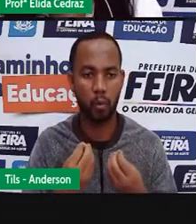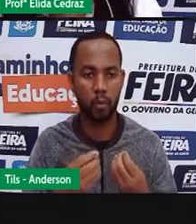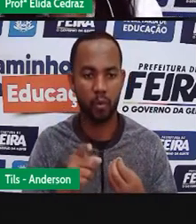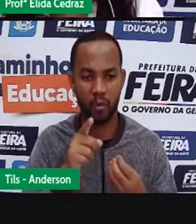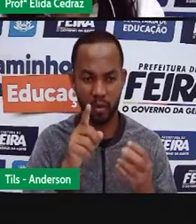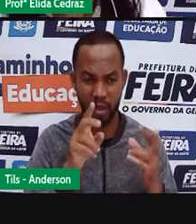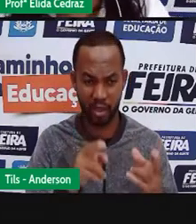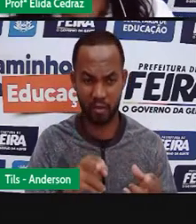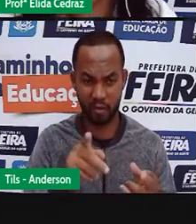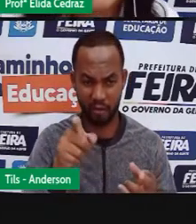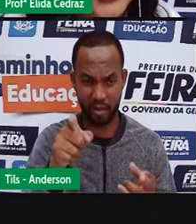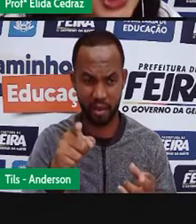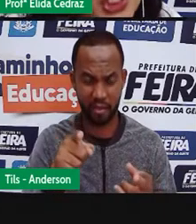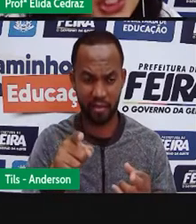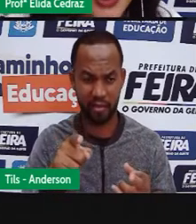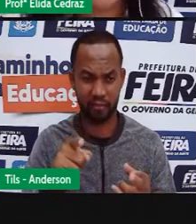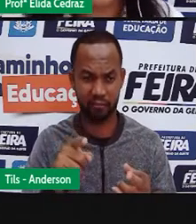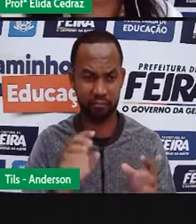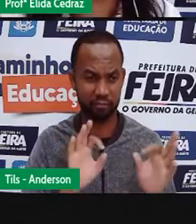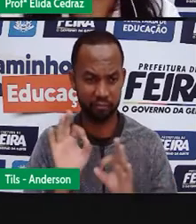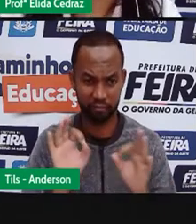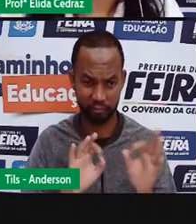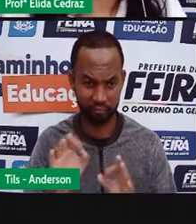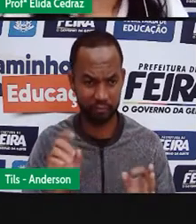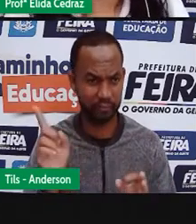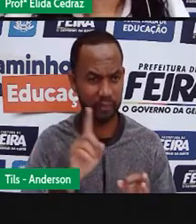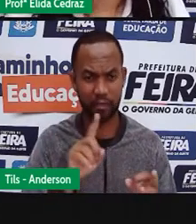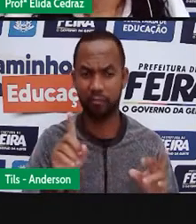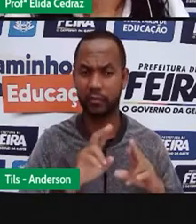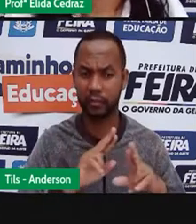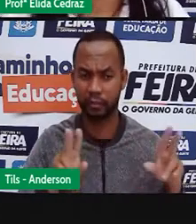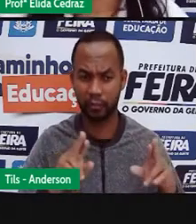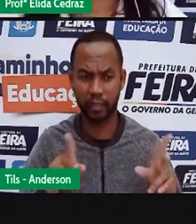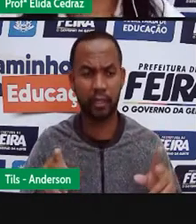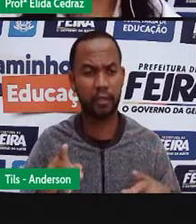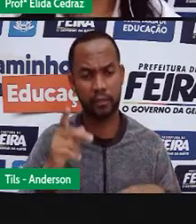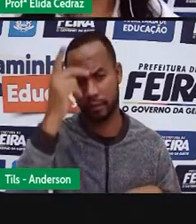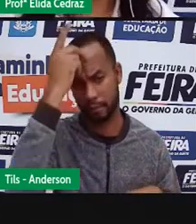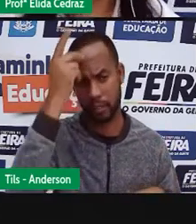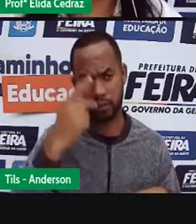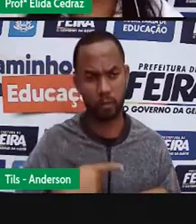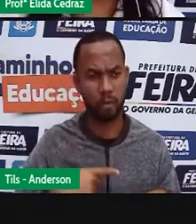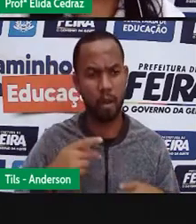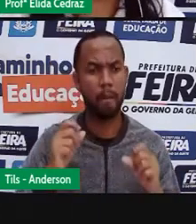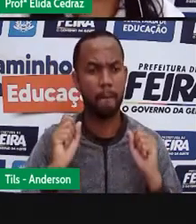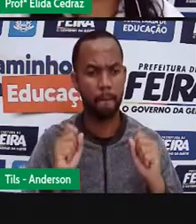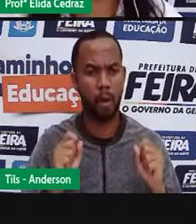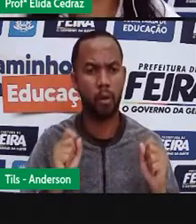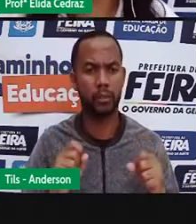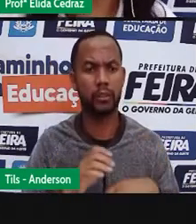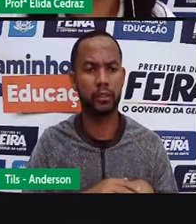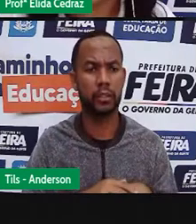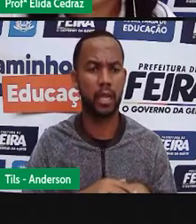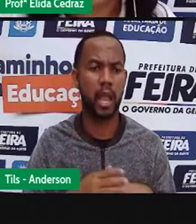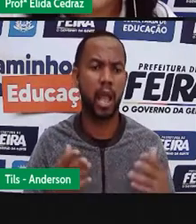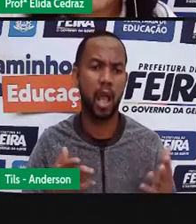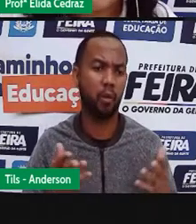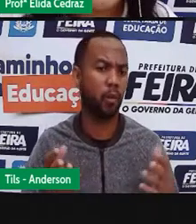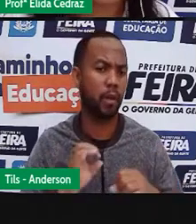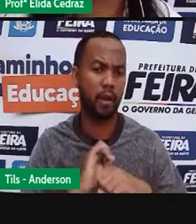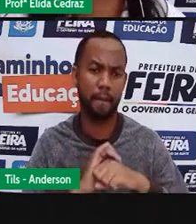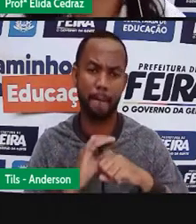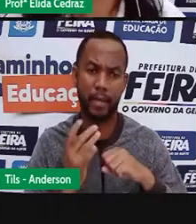idêntica da Rafa? De jeito nenhum. As nossas rotinas, principalmente porque estamos nesse período de